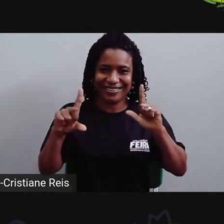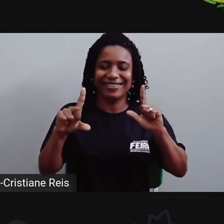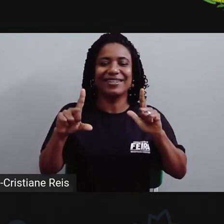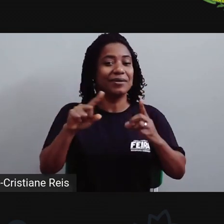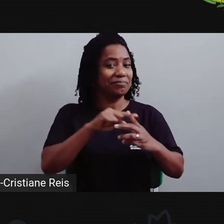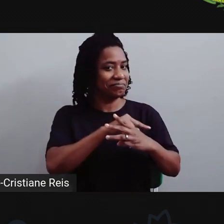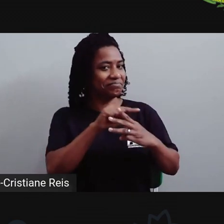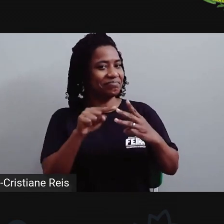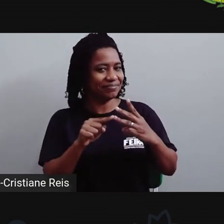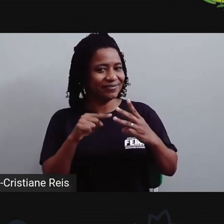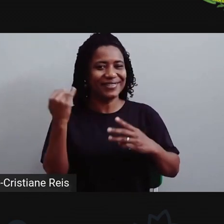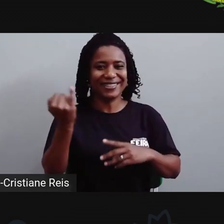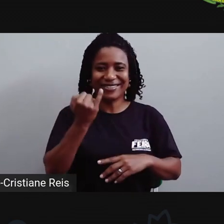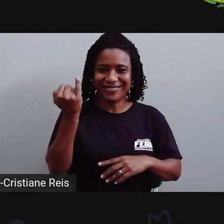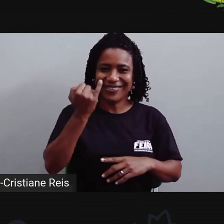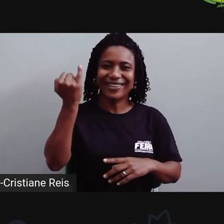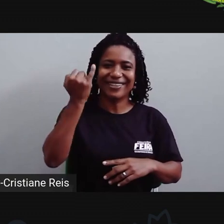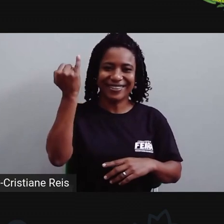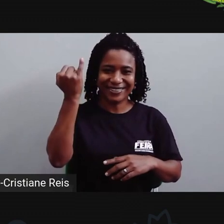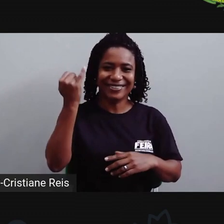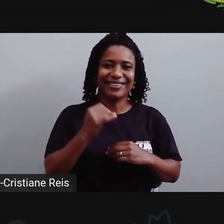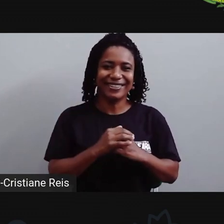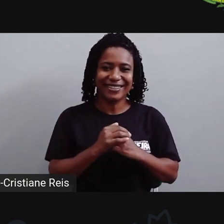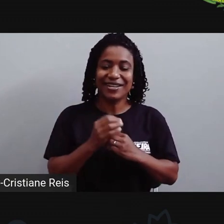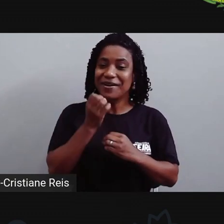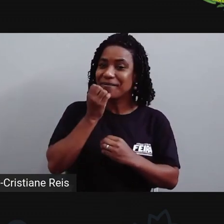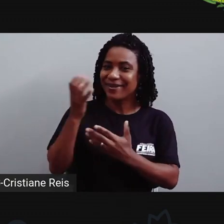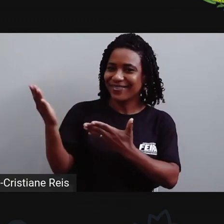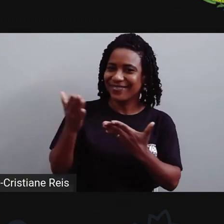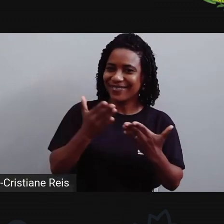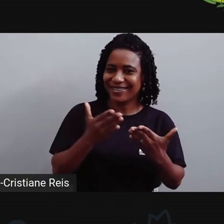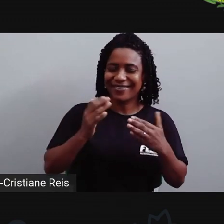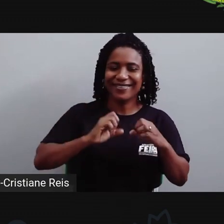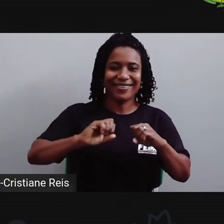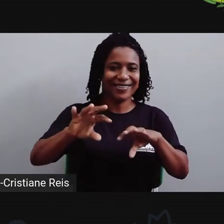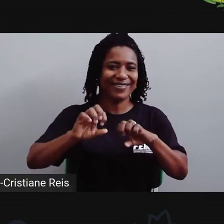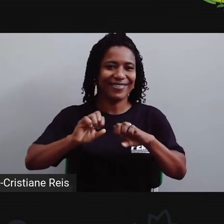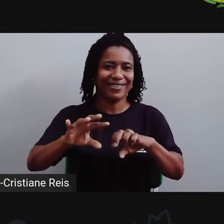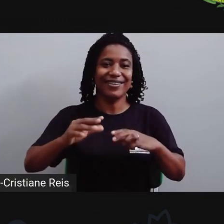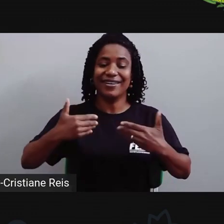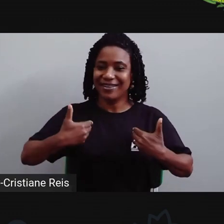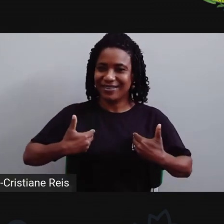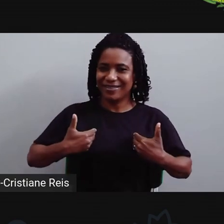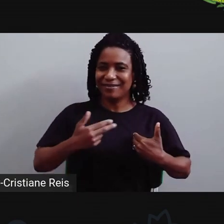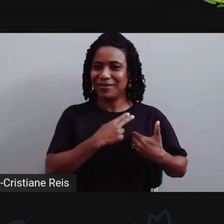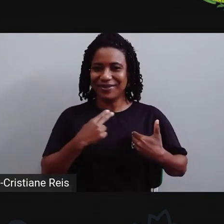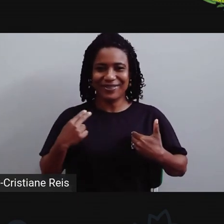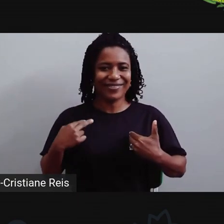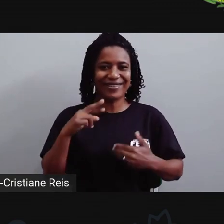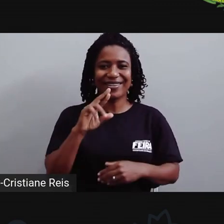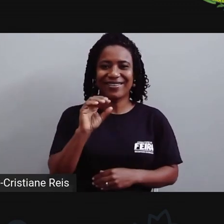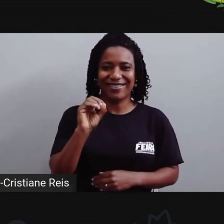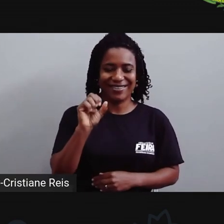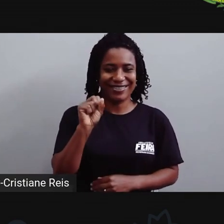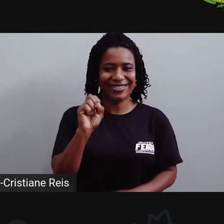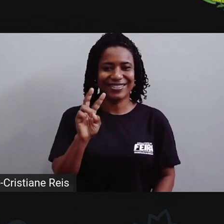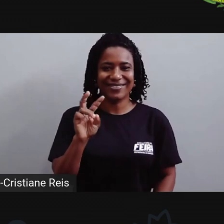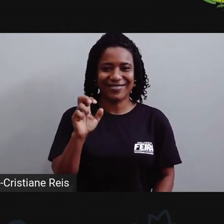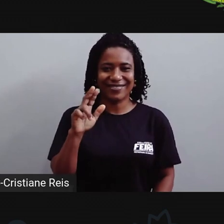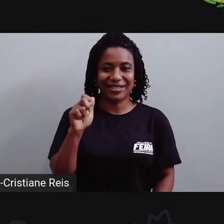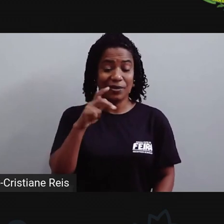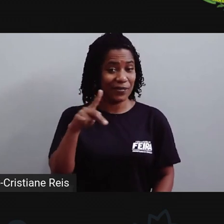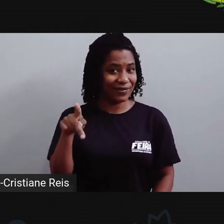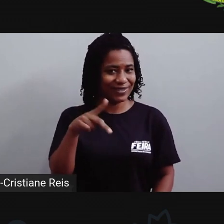coisas. Sejam bem-vindos à nossa aula de hoje. Como vocês sabem, eu sou a professora Rosivânia. É uma aula de